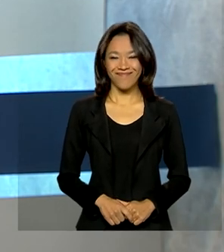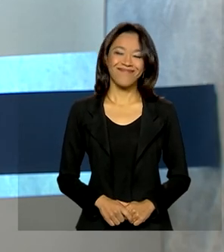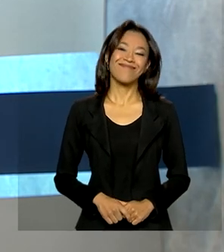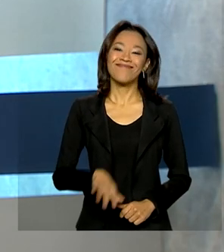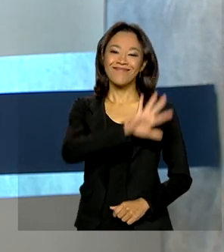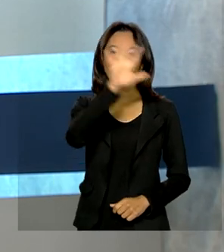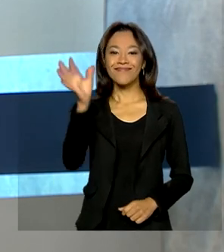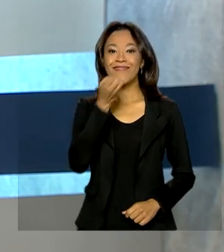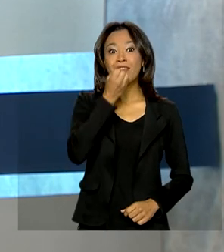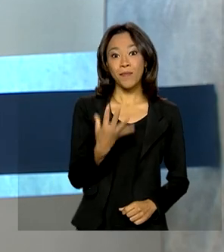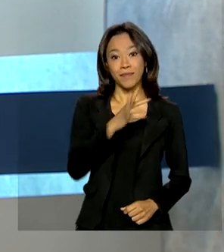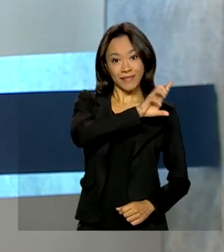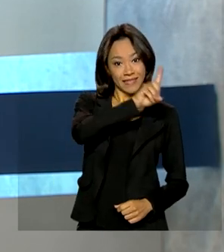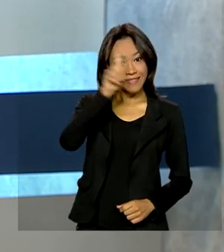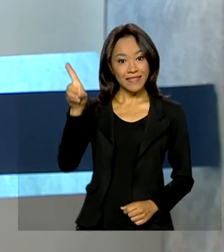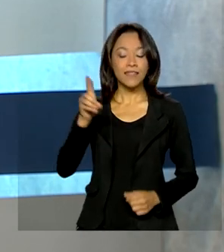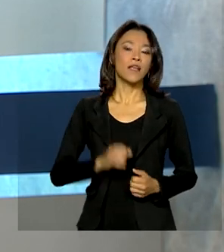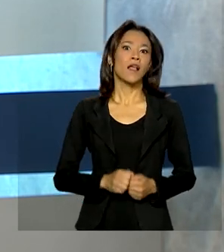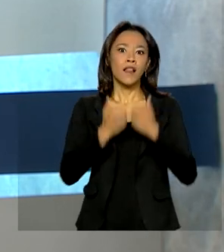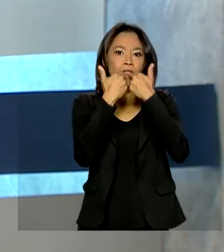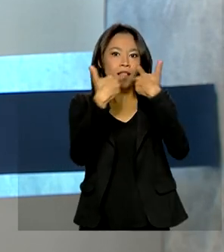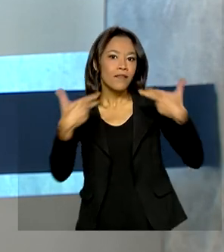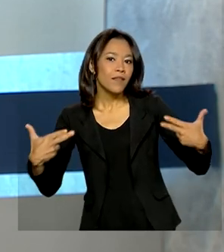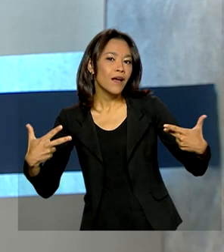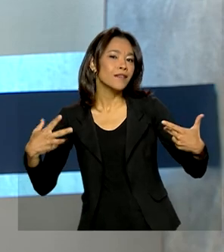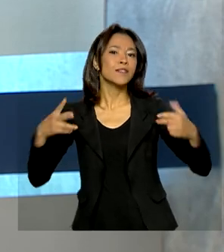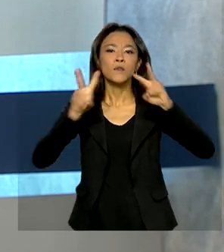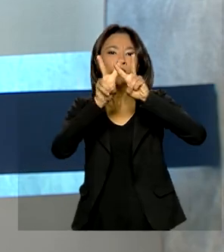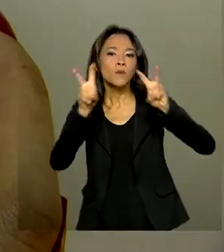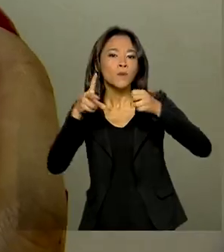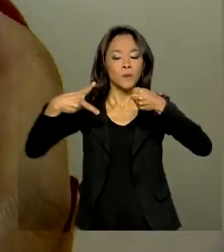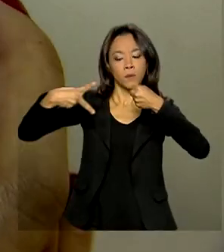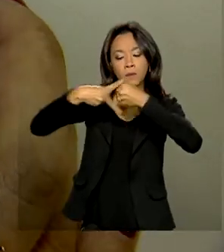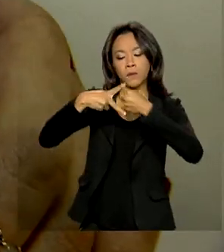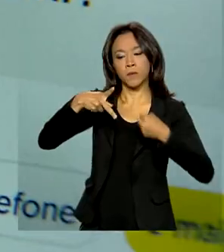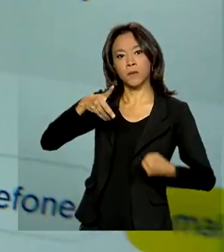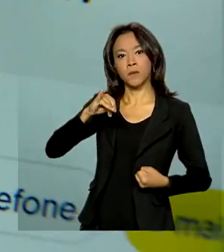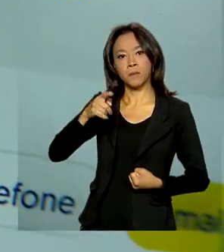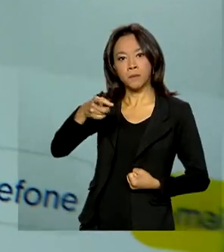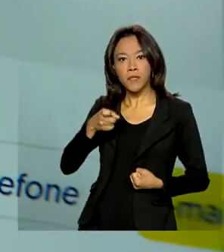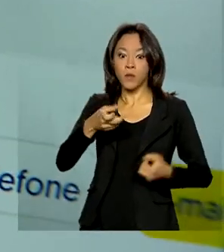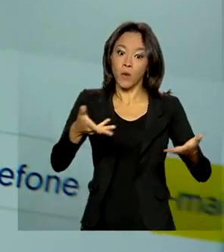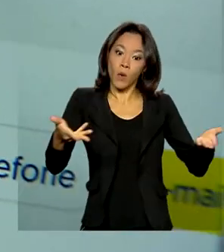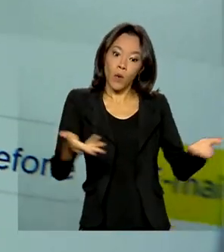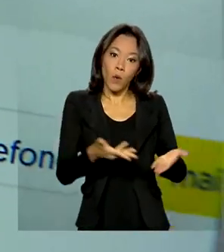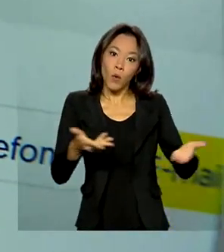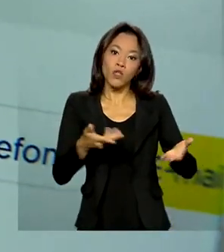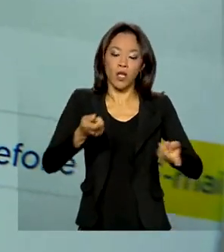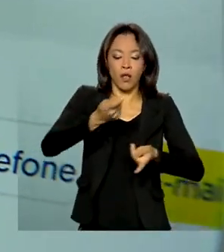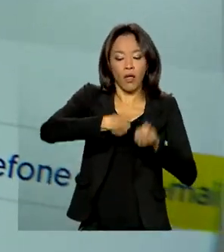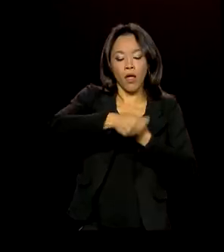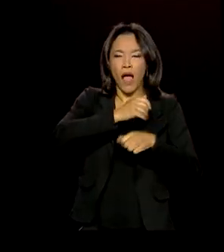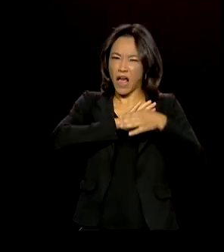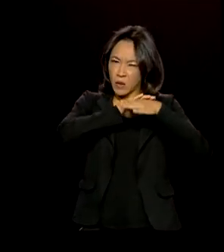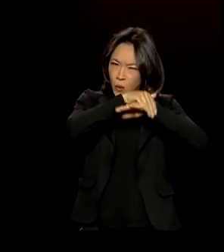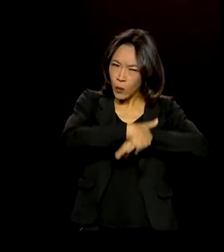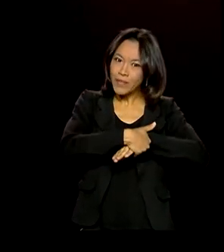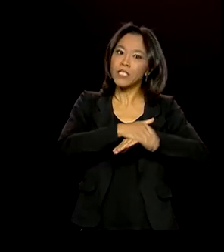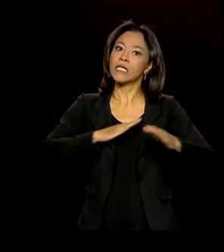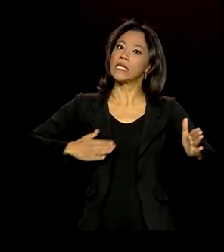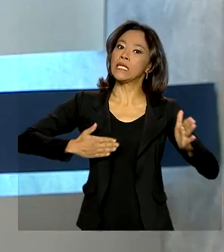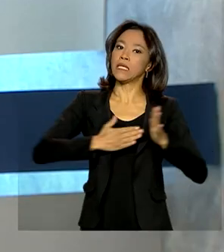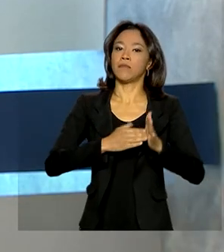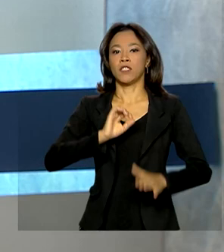Olá, bom dia! Novidades no PIX. A partir de hoje, operações à noite passam a ter limite de mil